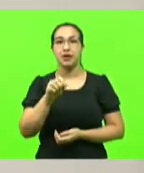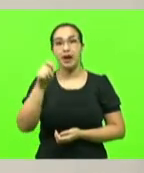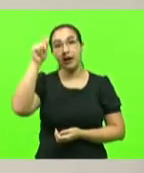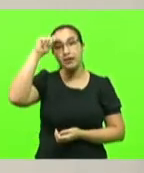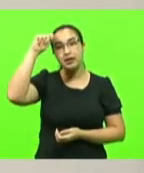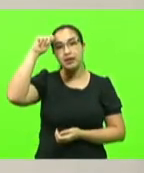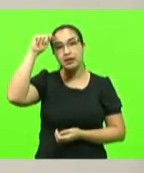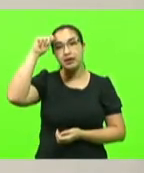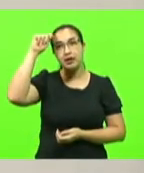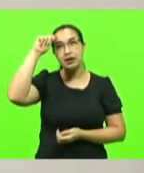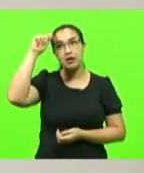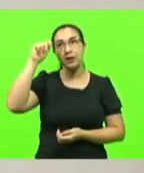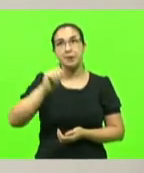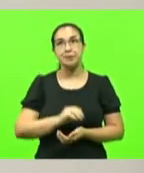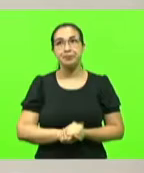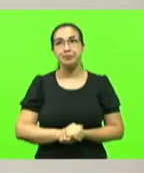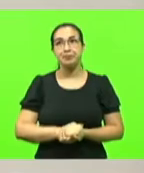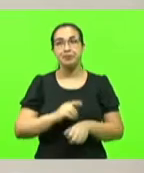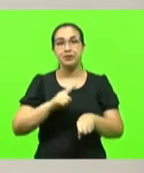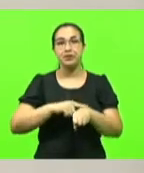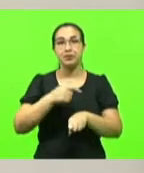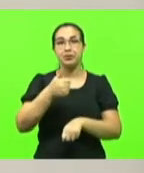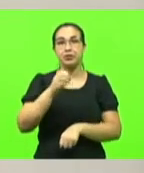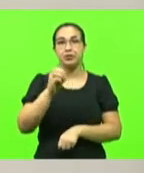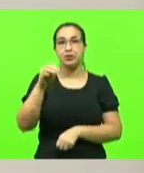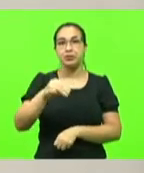será dez minutos, deputado?